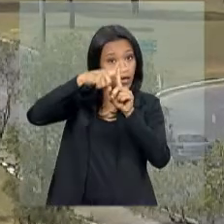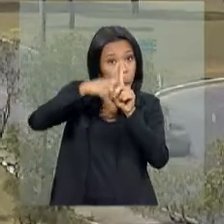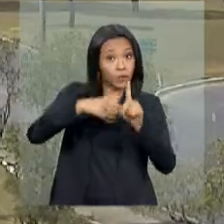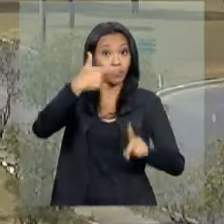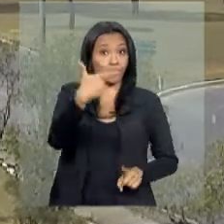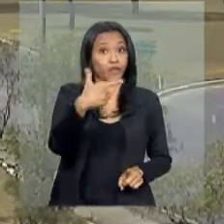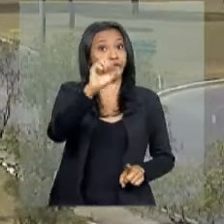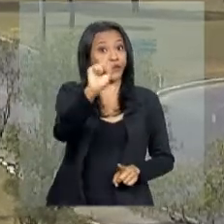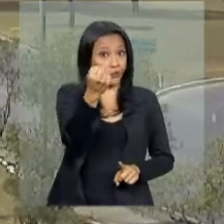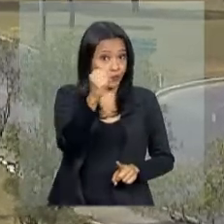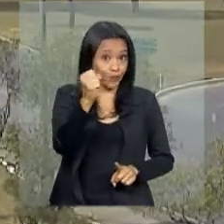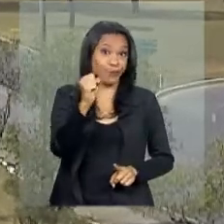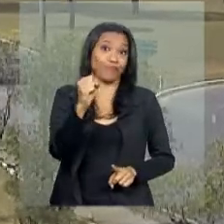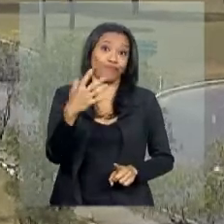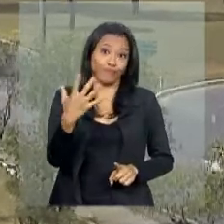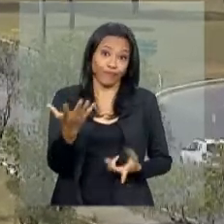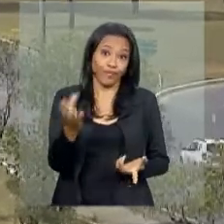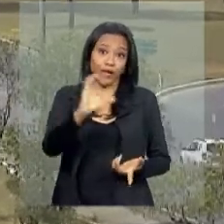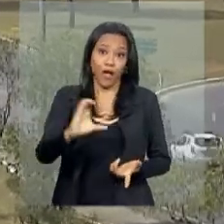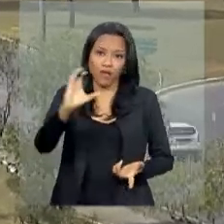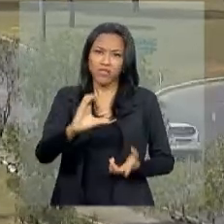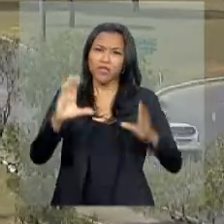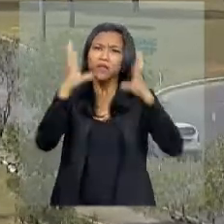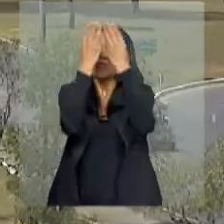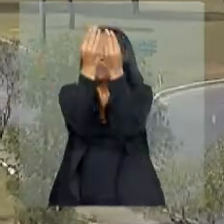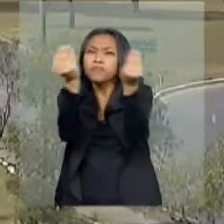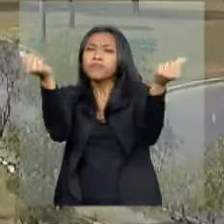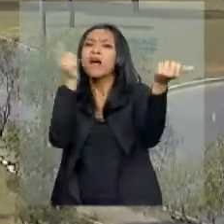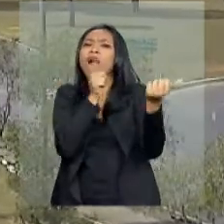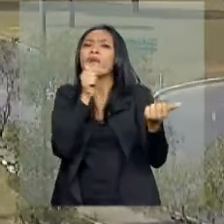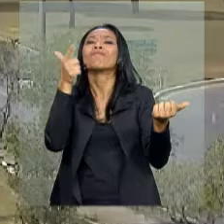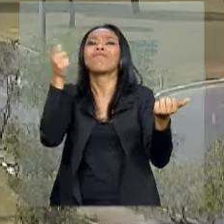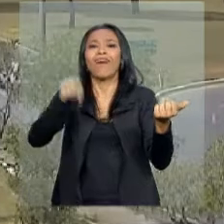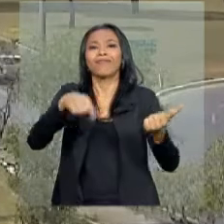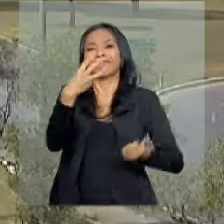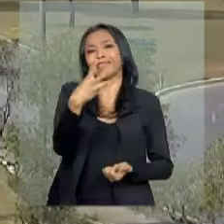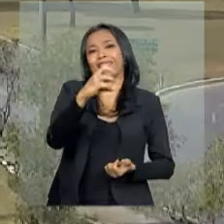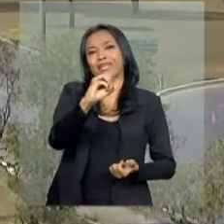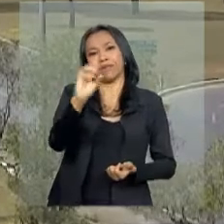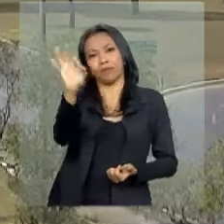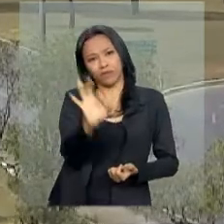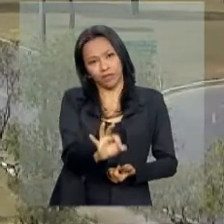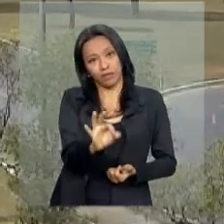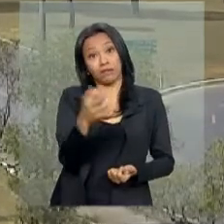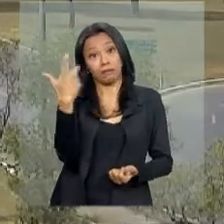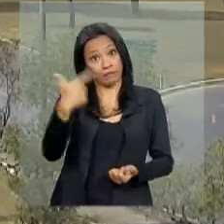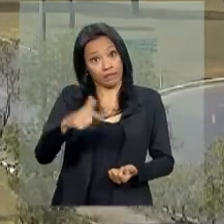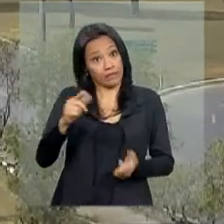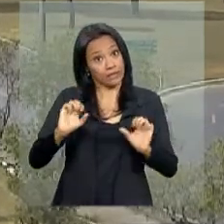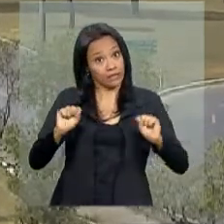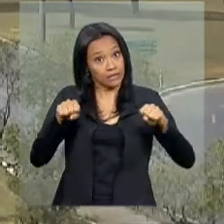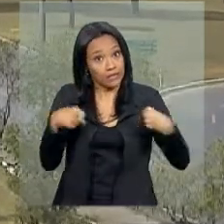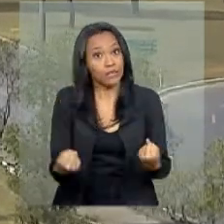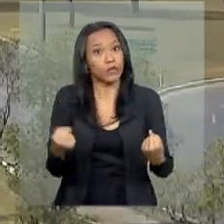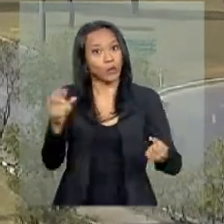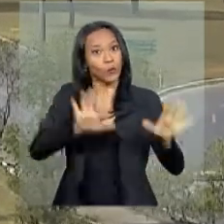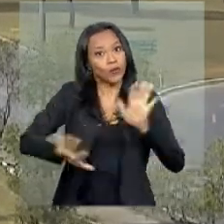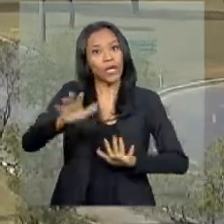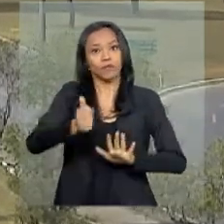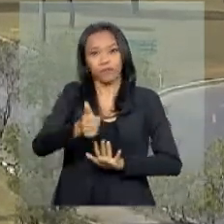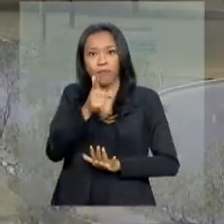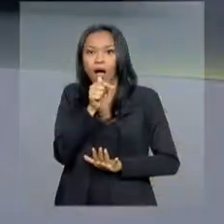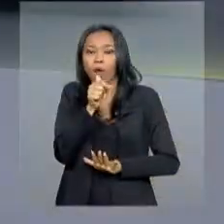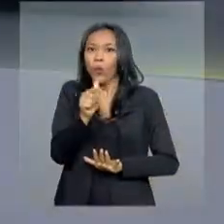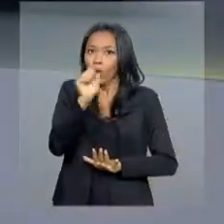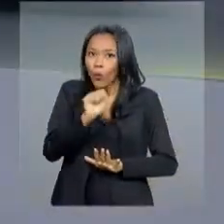28 graus. A umidade do ar está baixa, agora em 30%. Por isso, vale redobrar o cuidado com a hidratação.